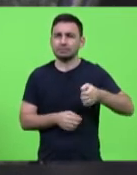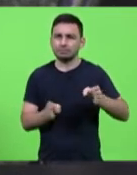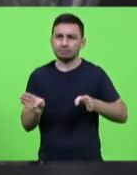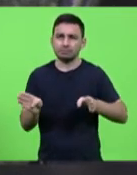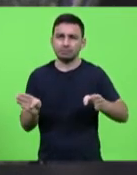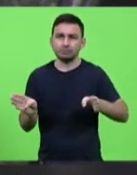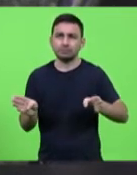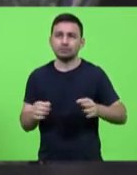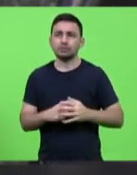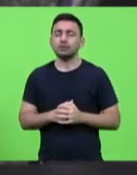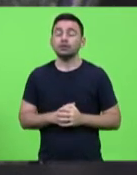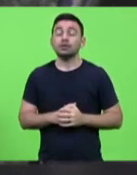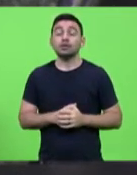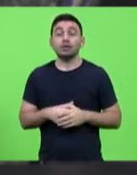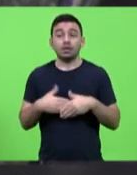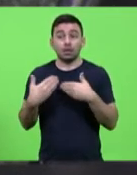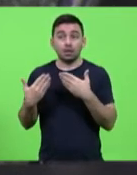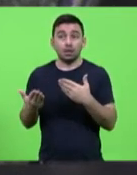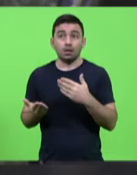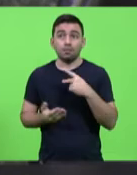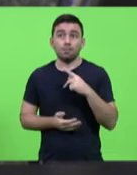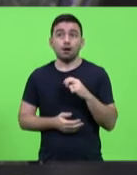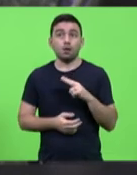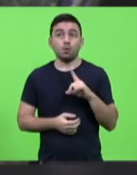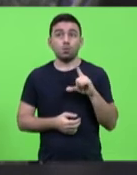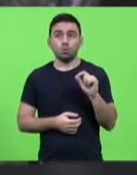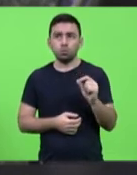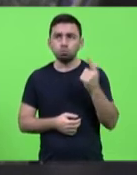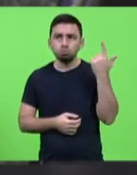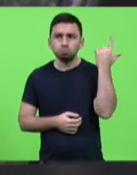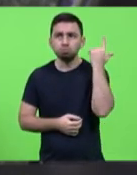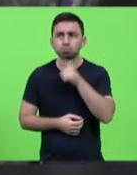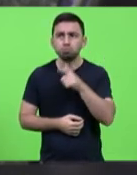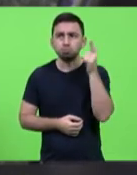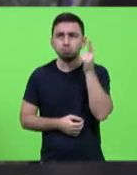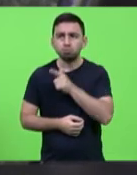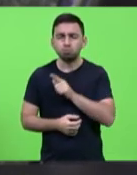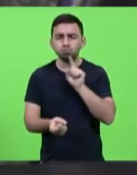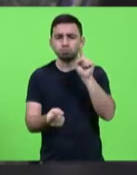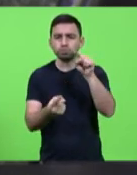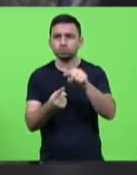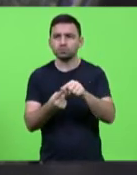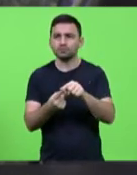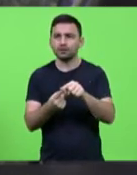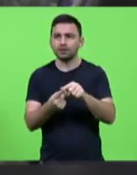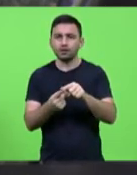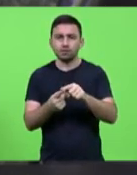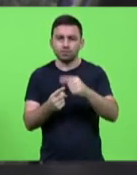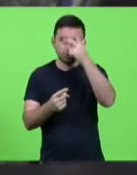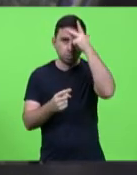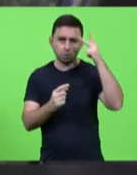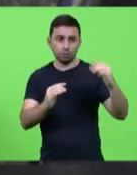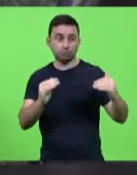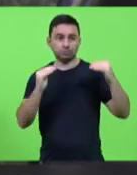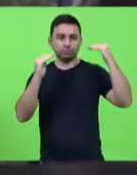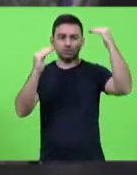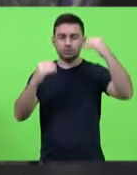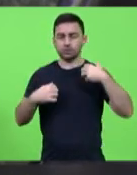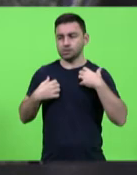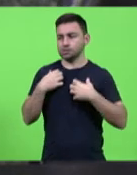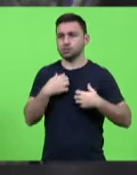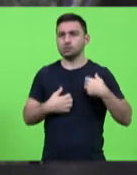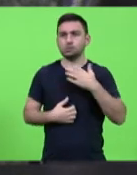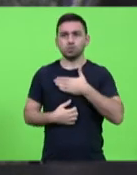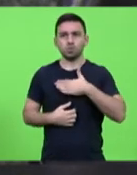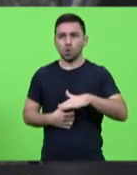foi tão, digamos, bem-sucedido nessa missão que incomodou os poderosos, a tal ponto que